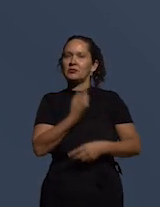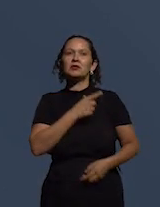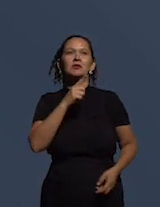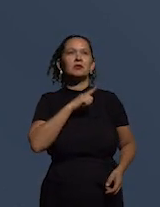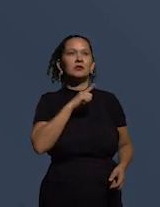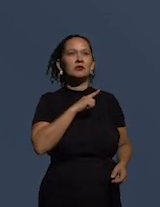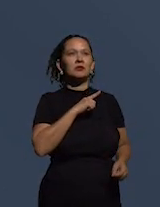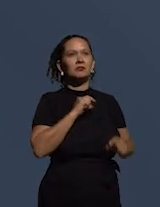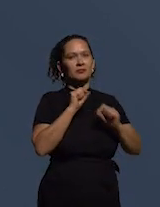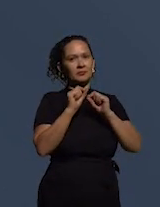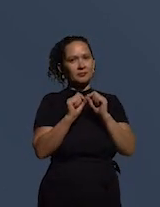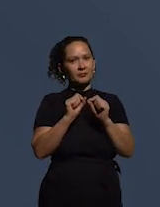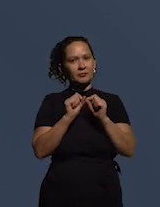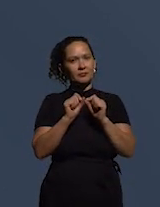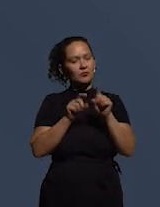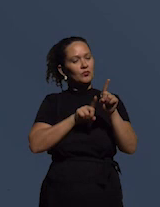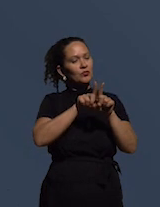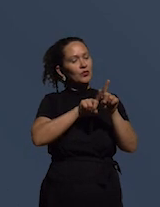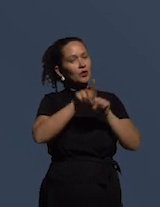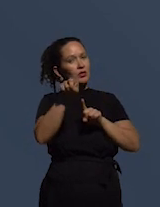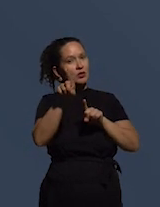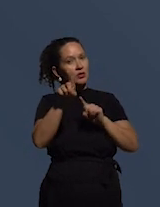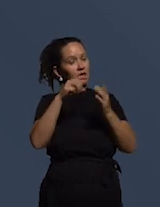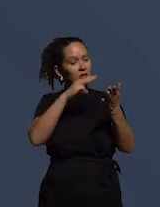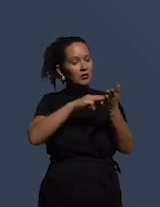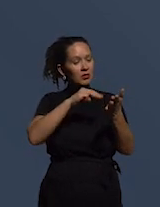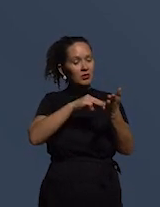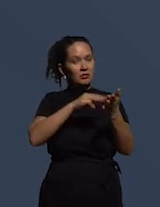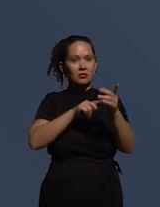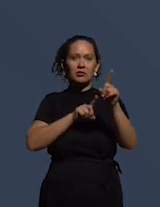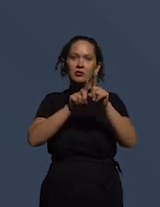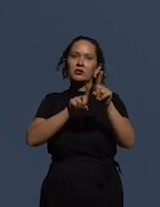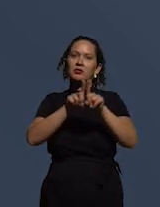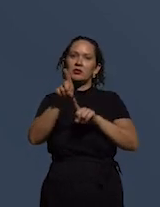esse índice a metodologia do índice